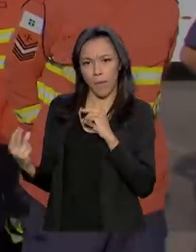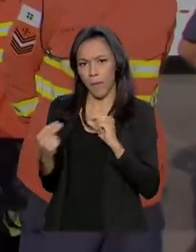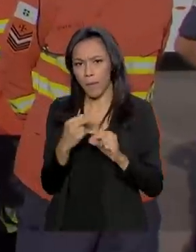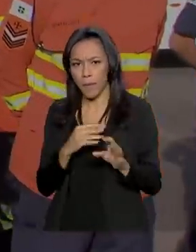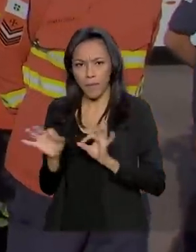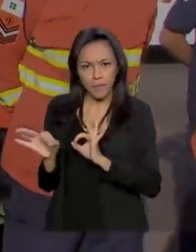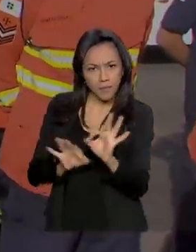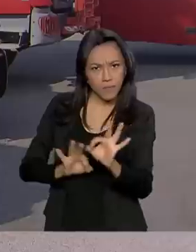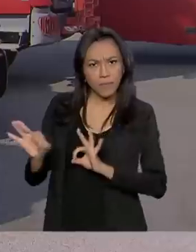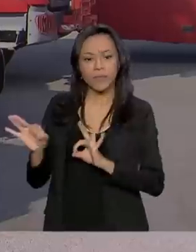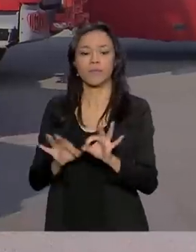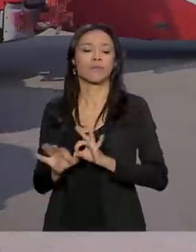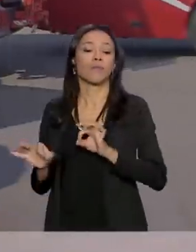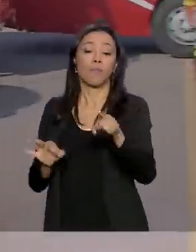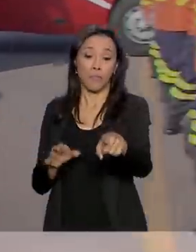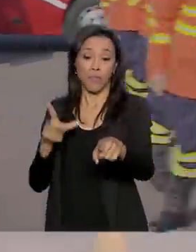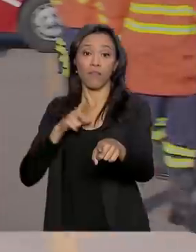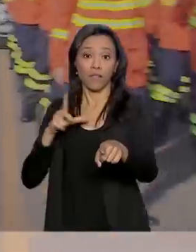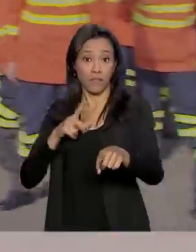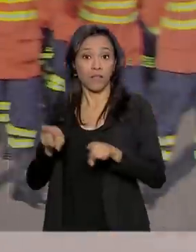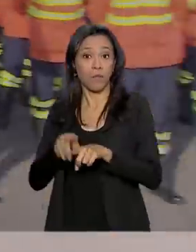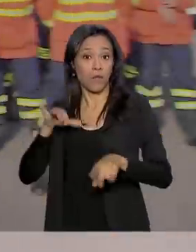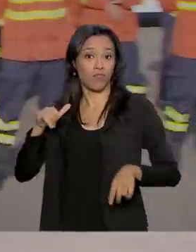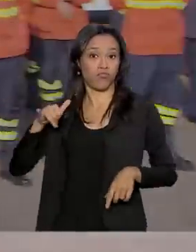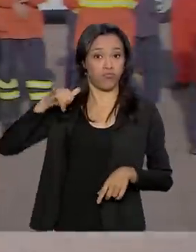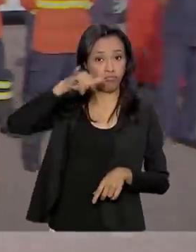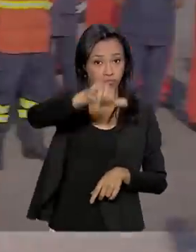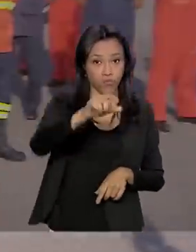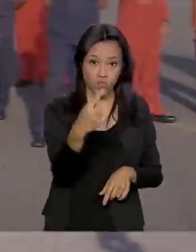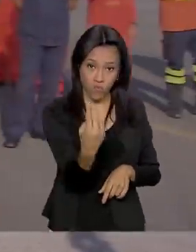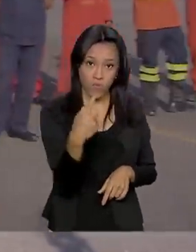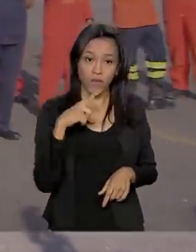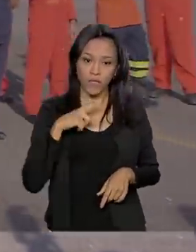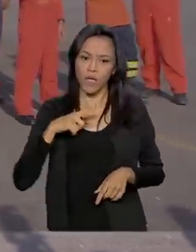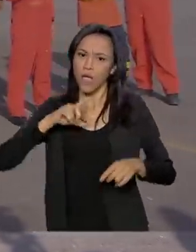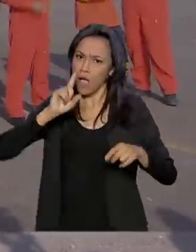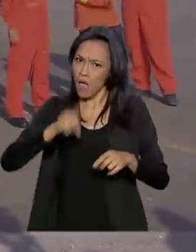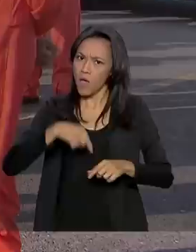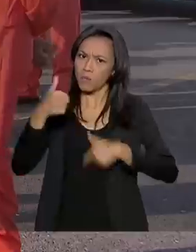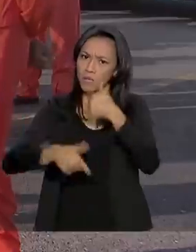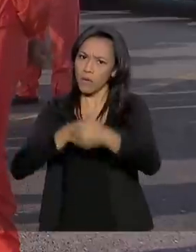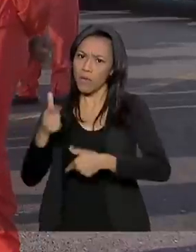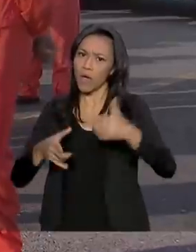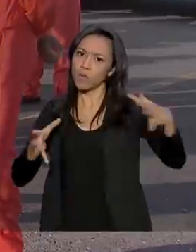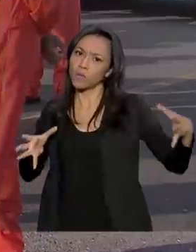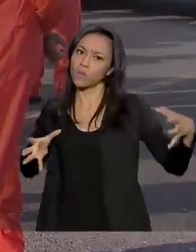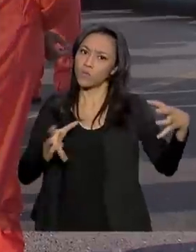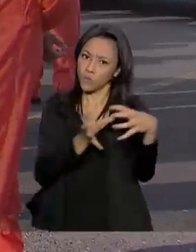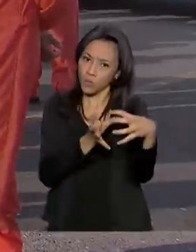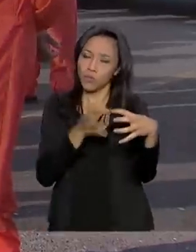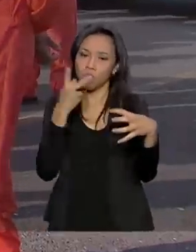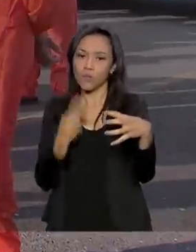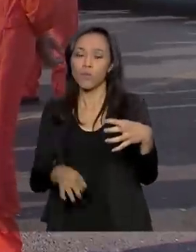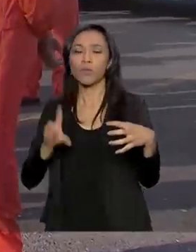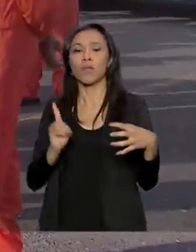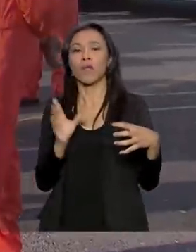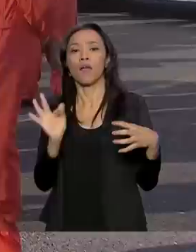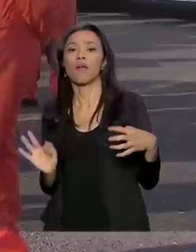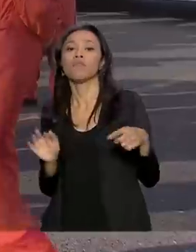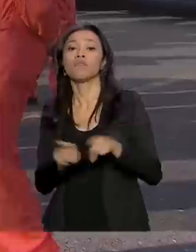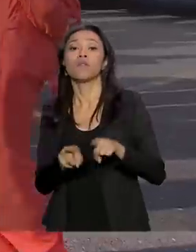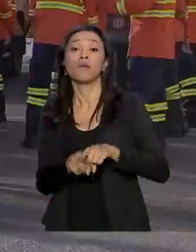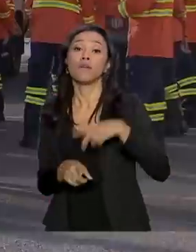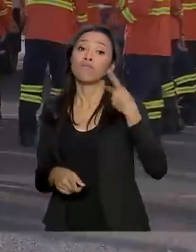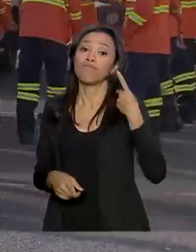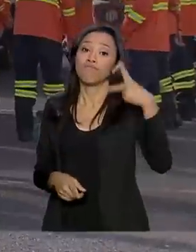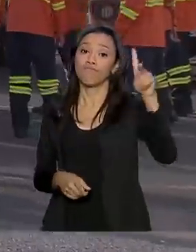ação que vai contar também com uma aeronave. Essa medida é uma ação conjunta entre o governo do Distrito Federal e também a